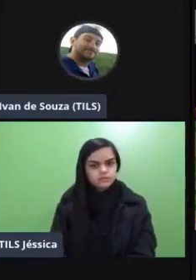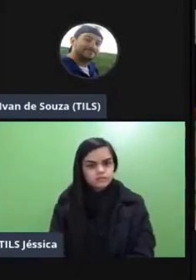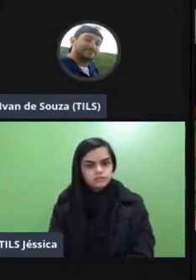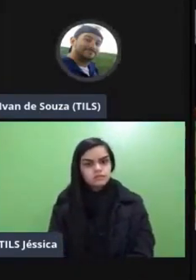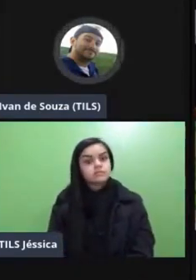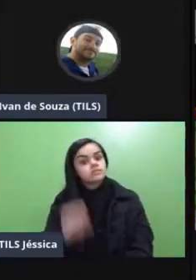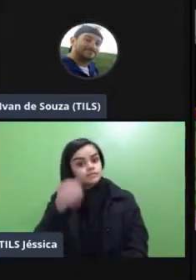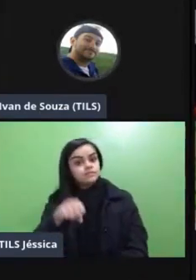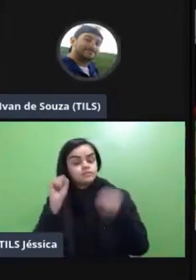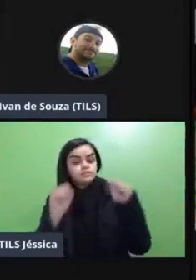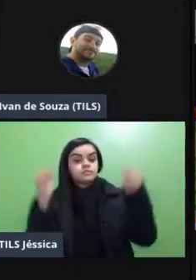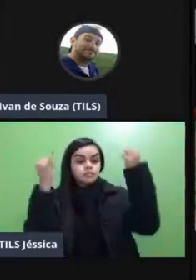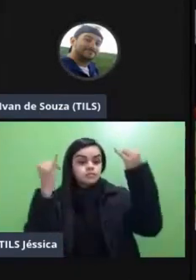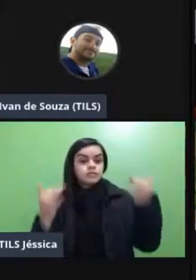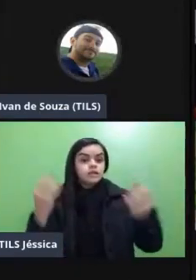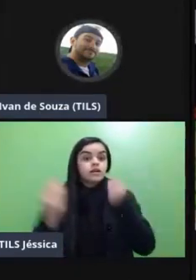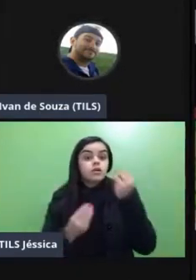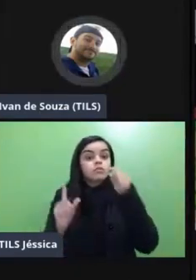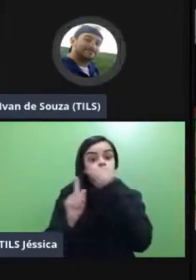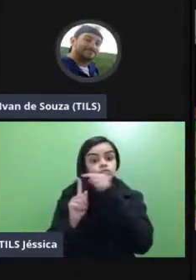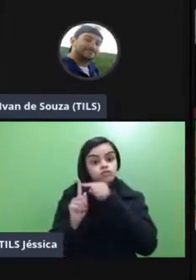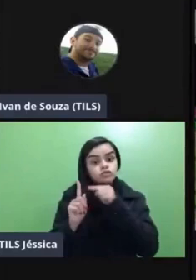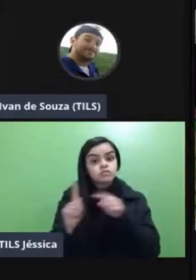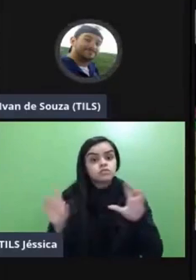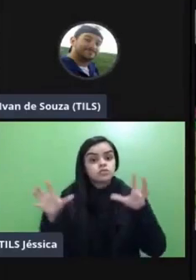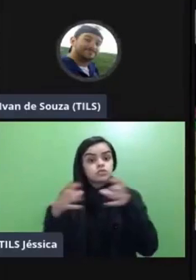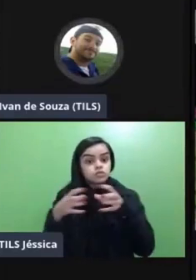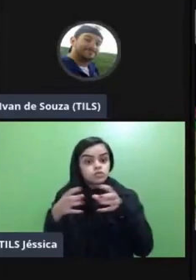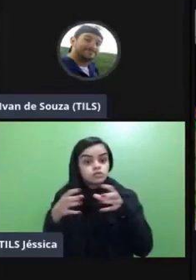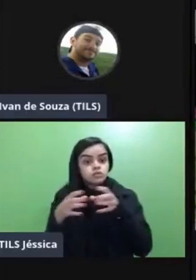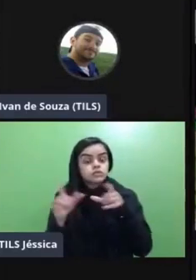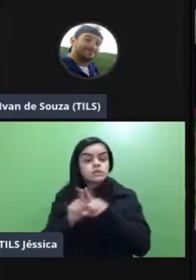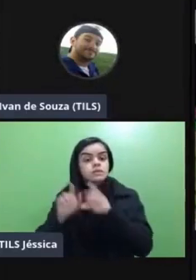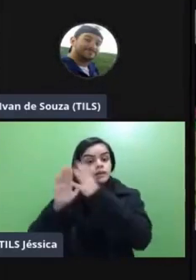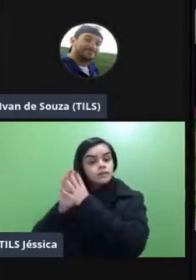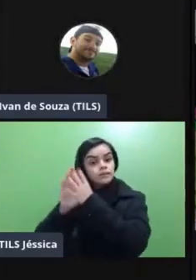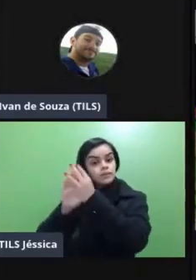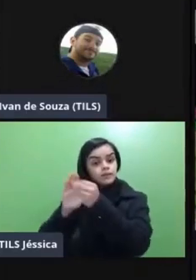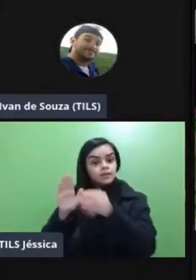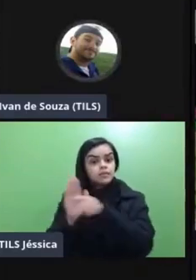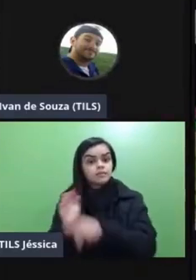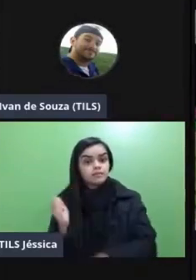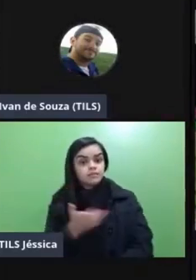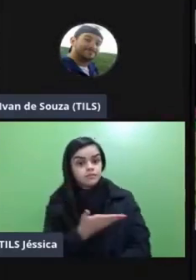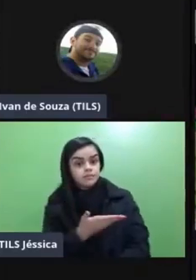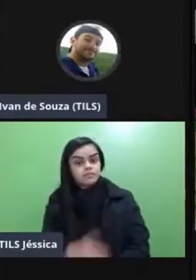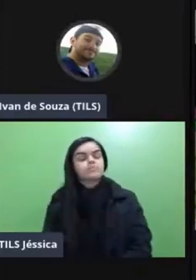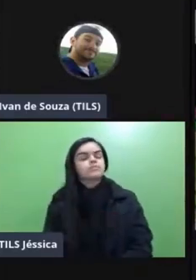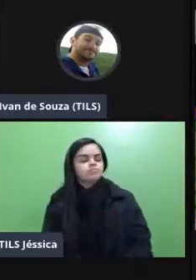um pouco mais sobre os tipos que estão agrupados aí no modelo rotação ok